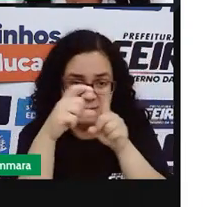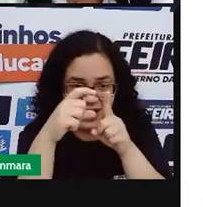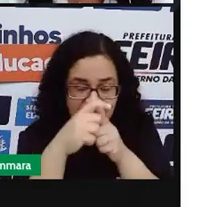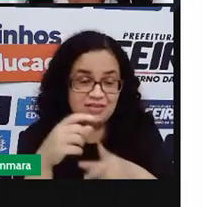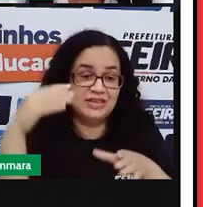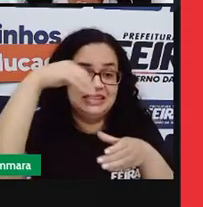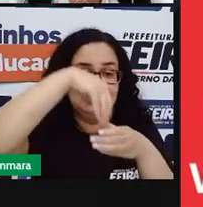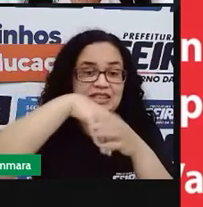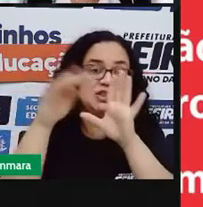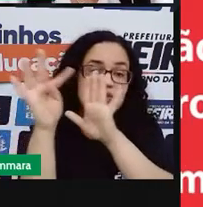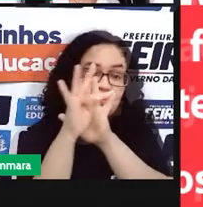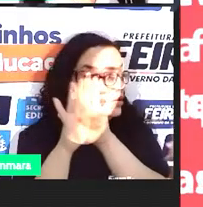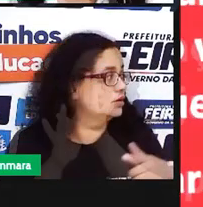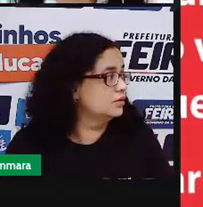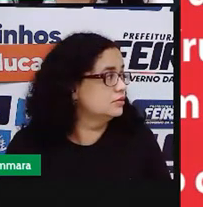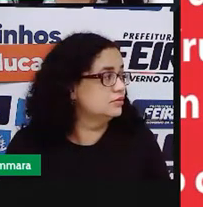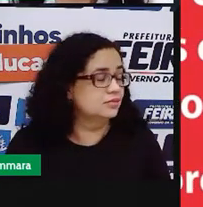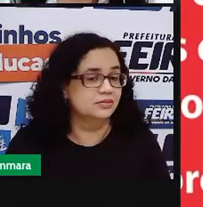desse texto.